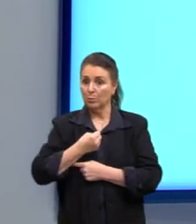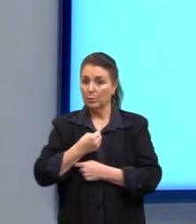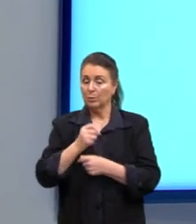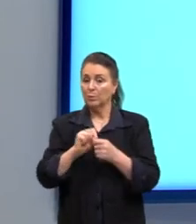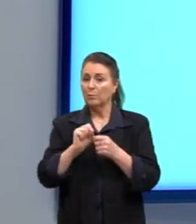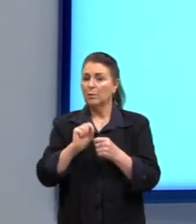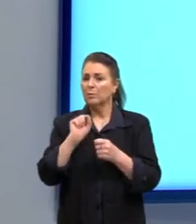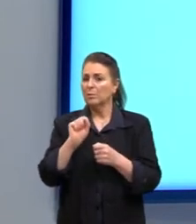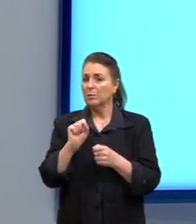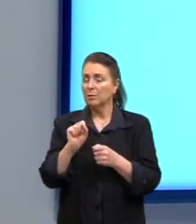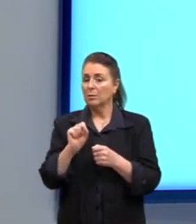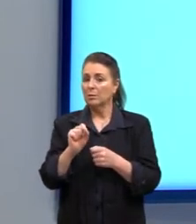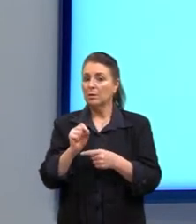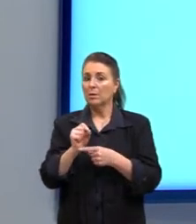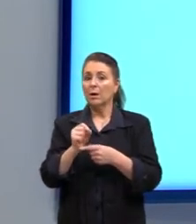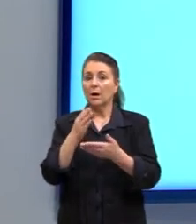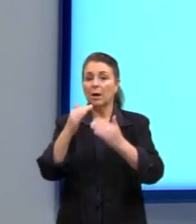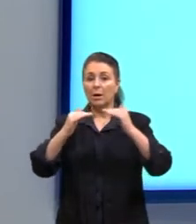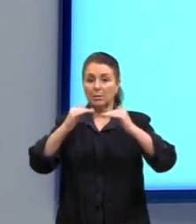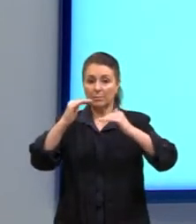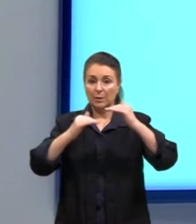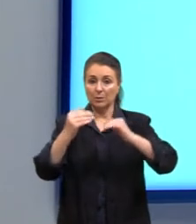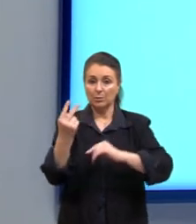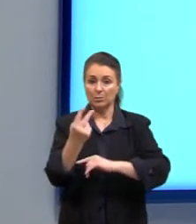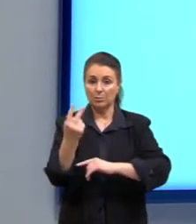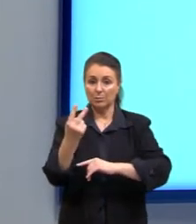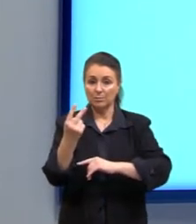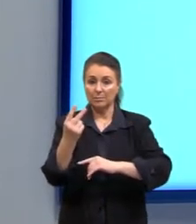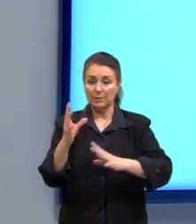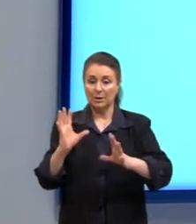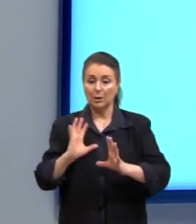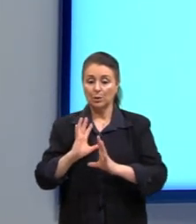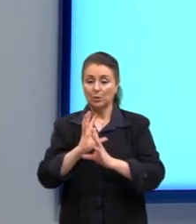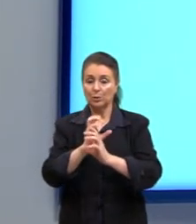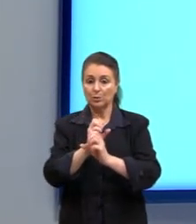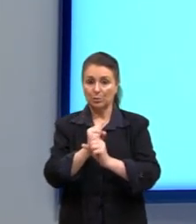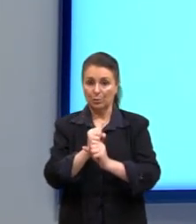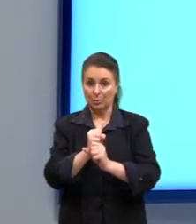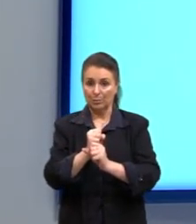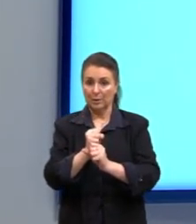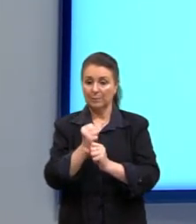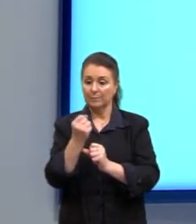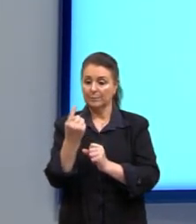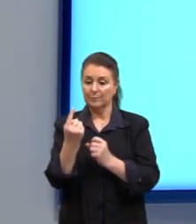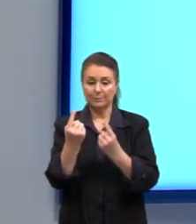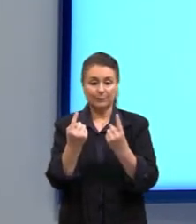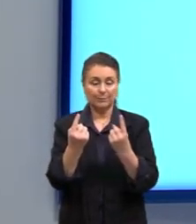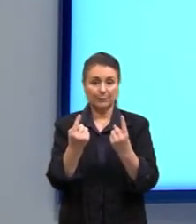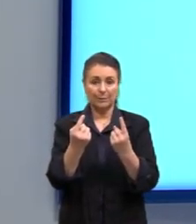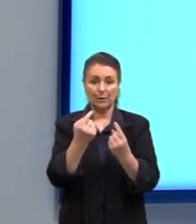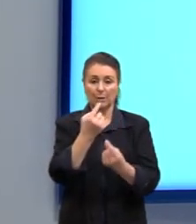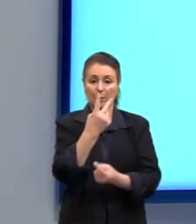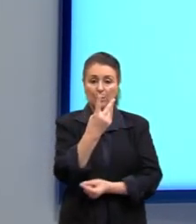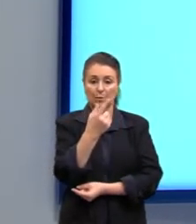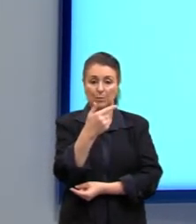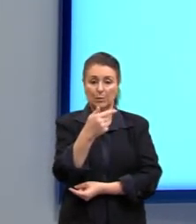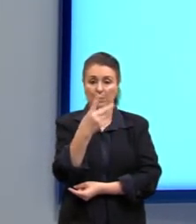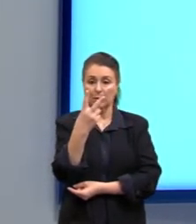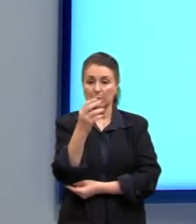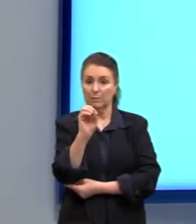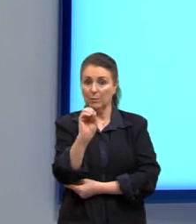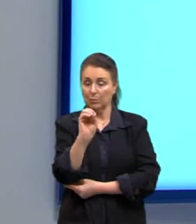calculo a média entre eles. Então, somo os dois valores, que daria 2.720,